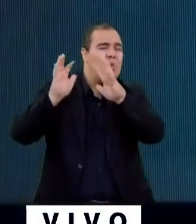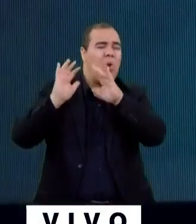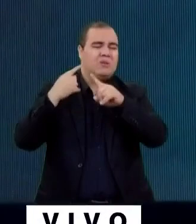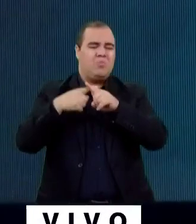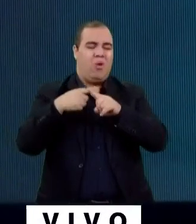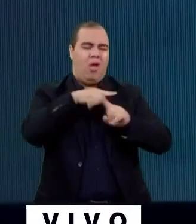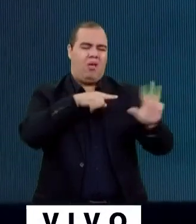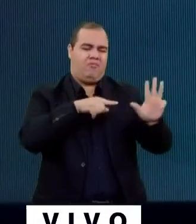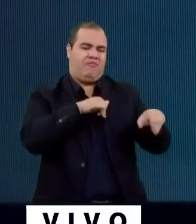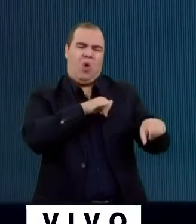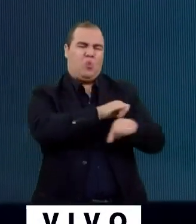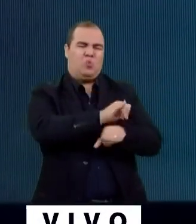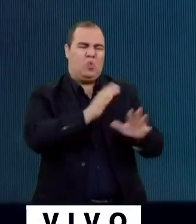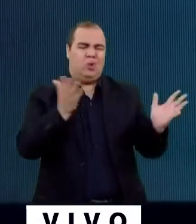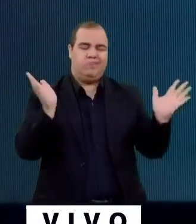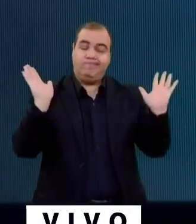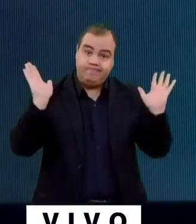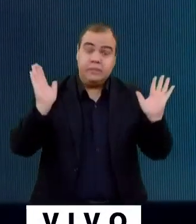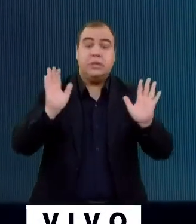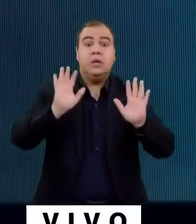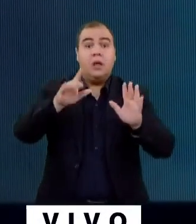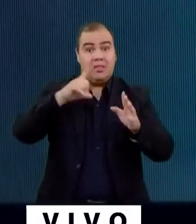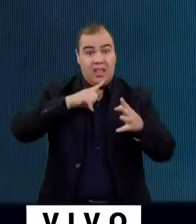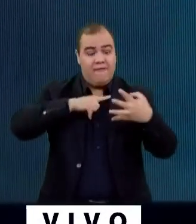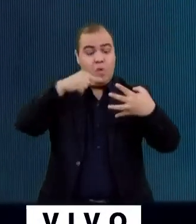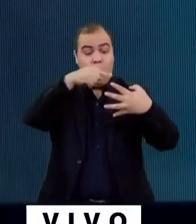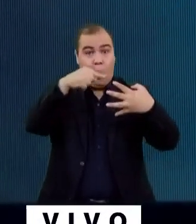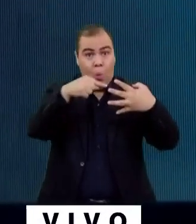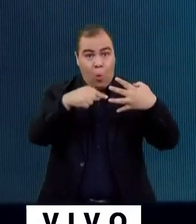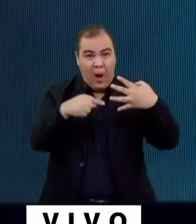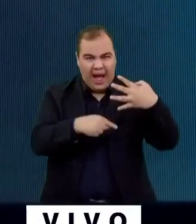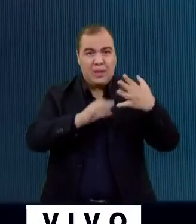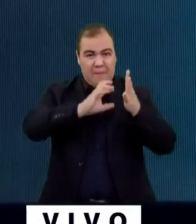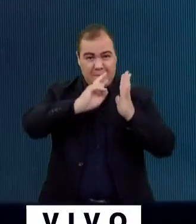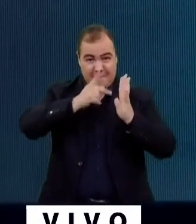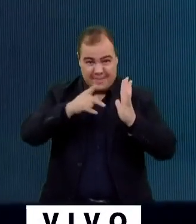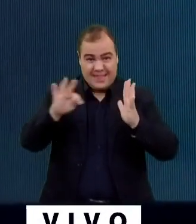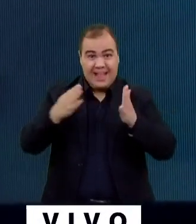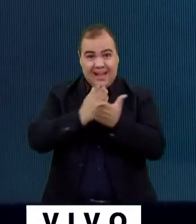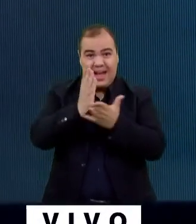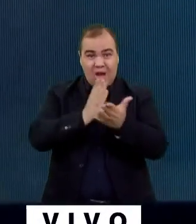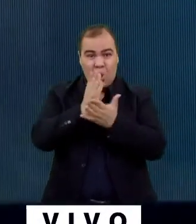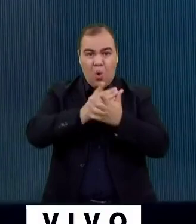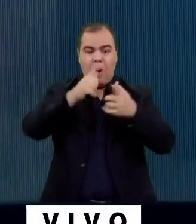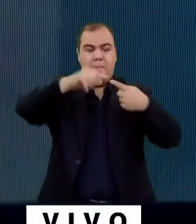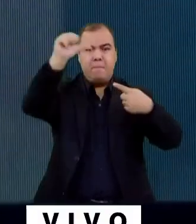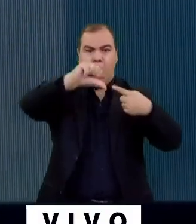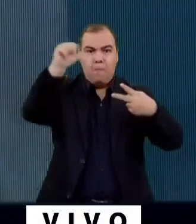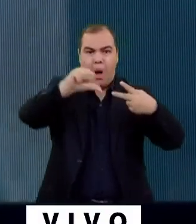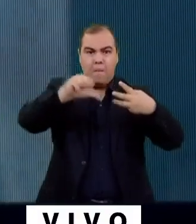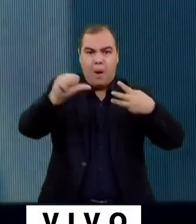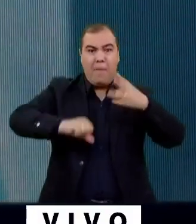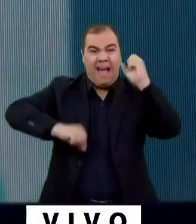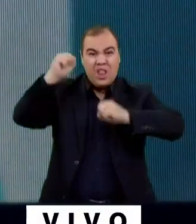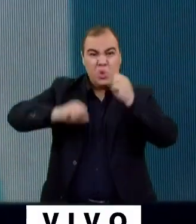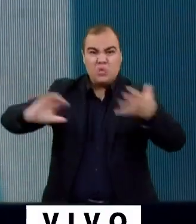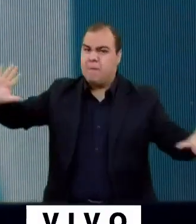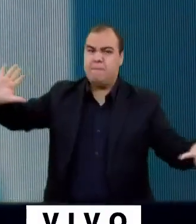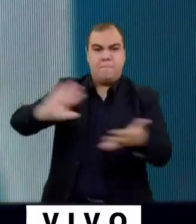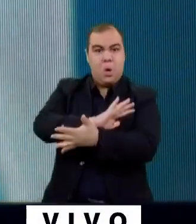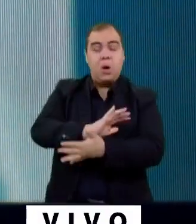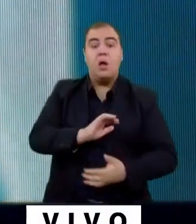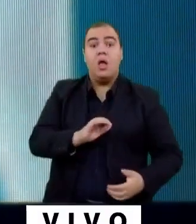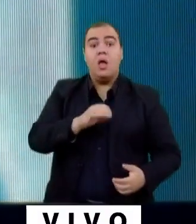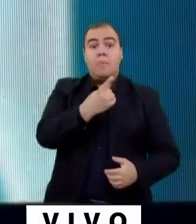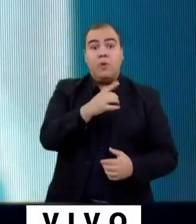PT e o governo Lula, os quatro mandatos, devastaram a indústria nacional brasileira. Só para você ter uma ideia, em 1980, o Brasil era quase